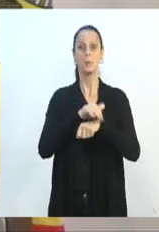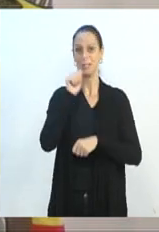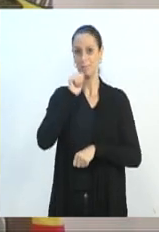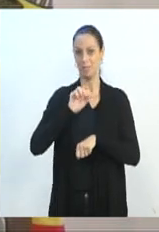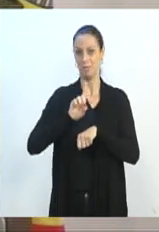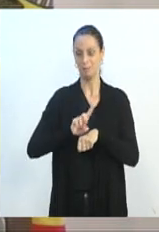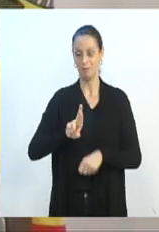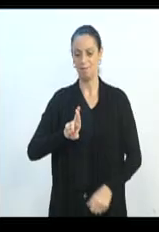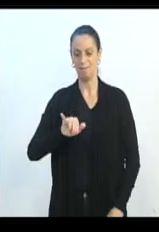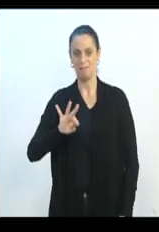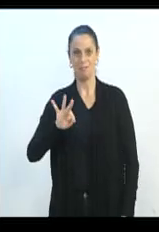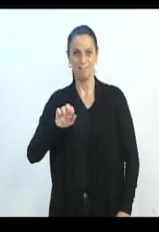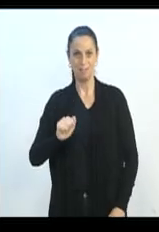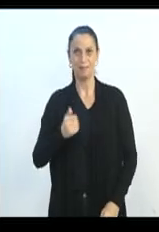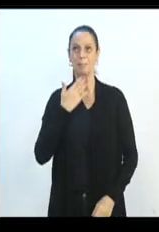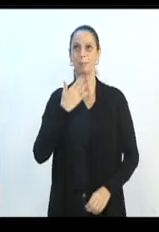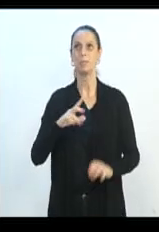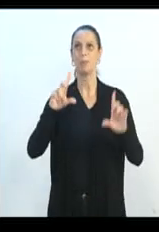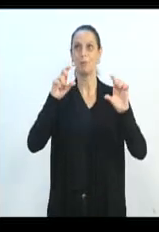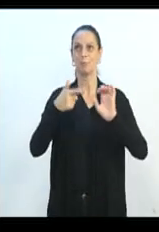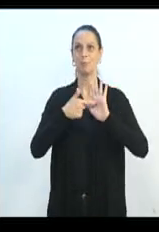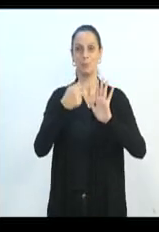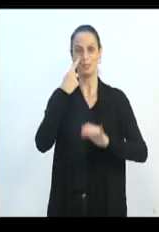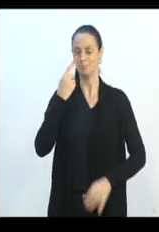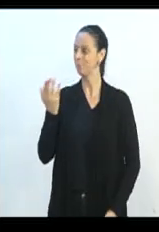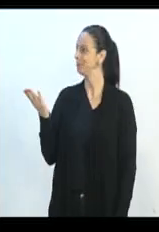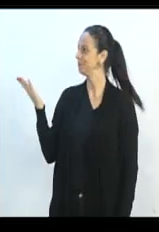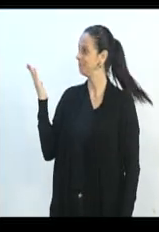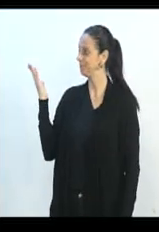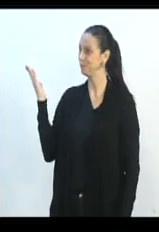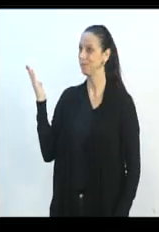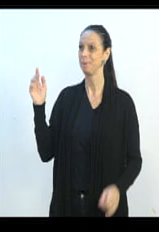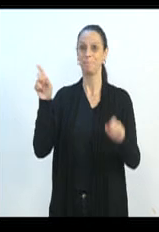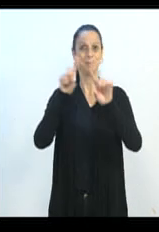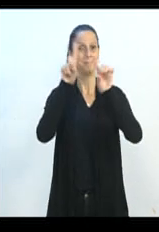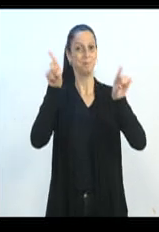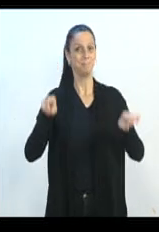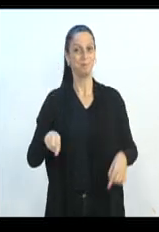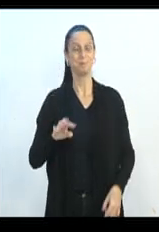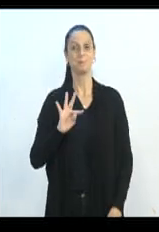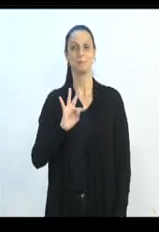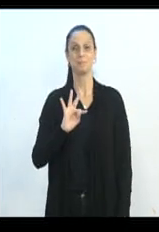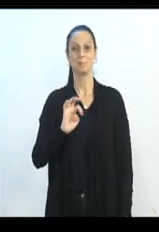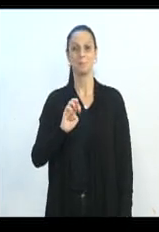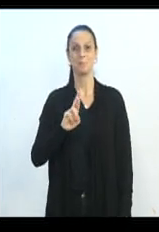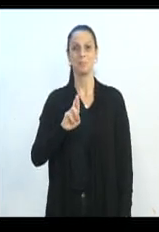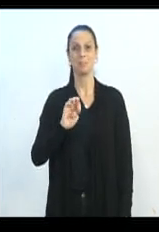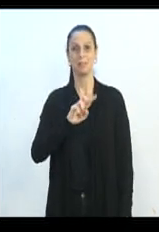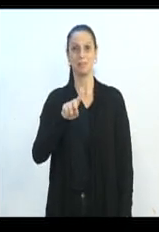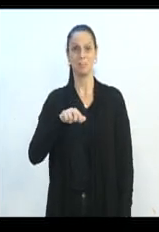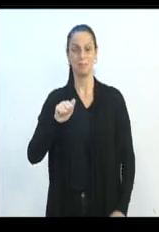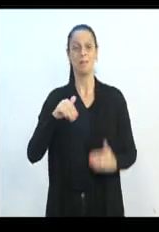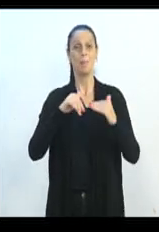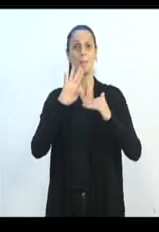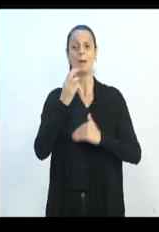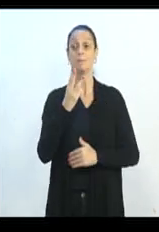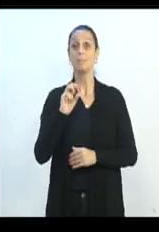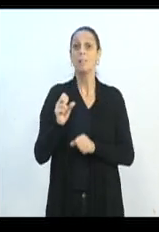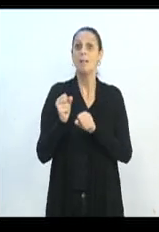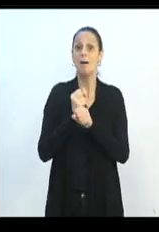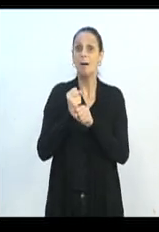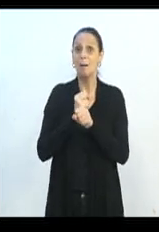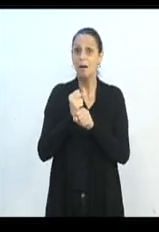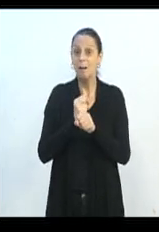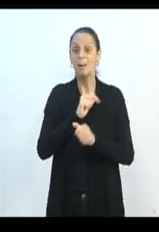colocar a foto aqui, essa servidora aqui, Tereza Cristina, mais de 30 anos de CI, ela estava se despedindo,